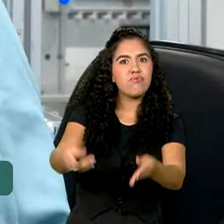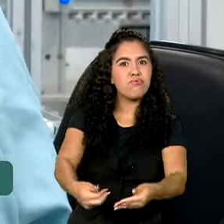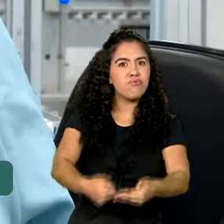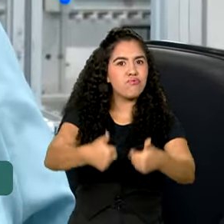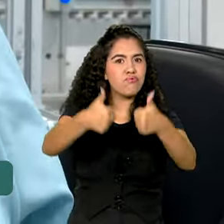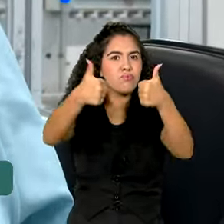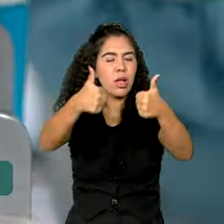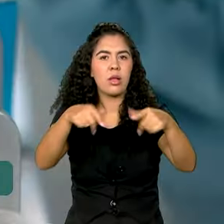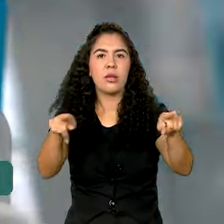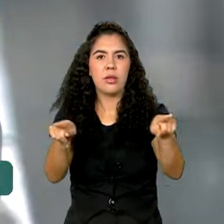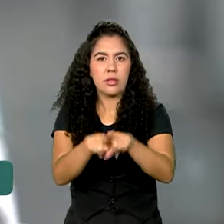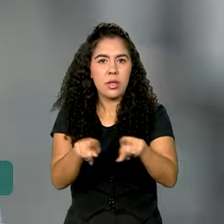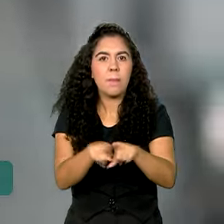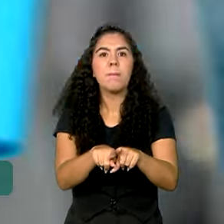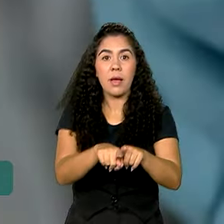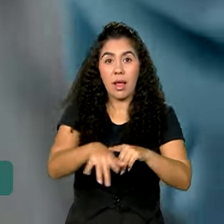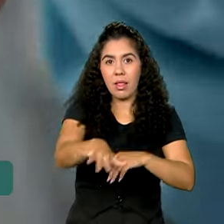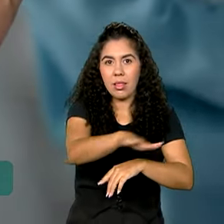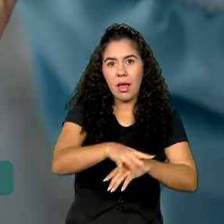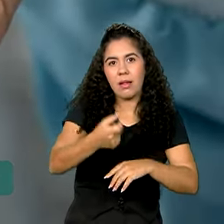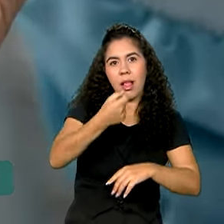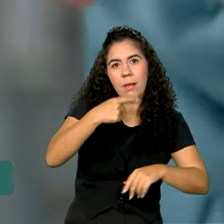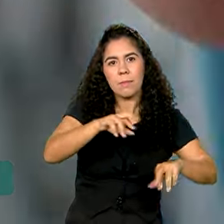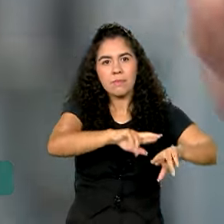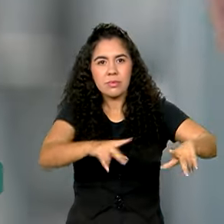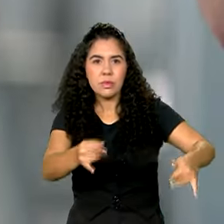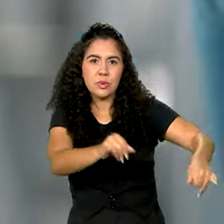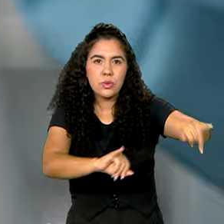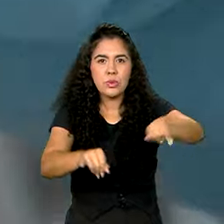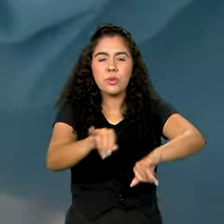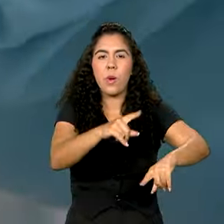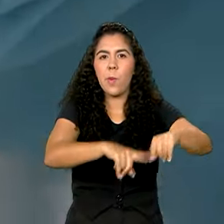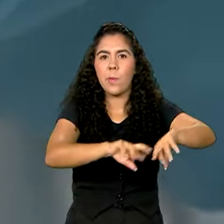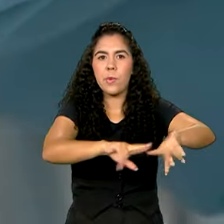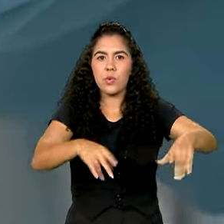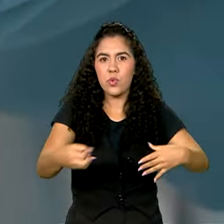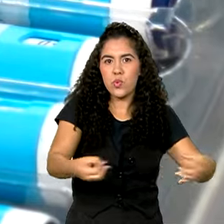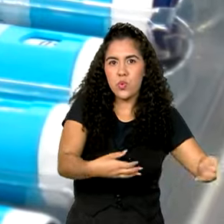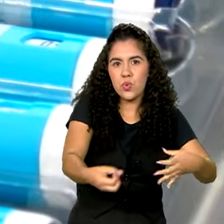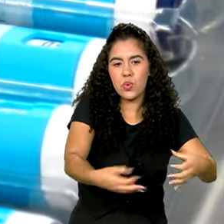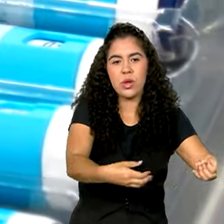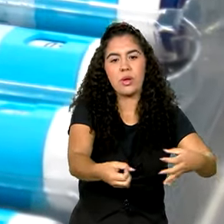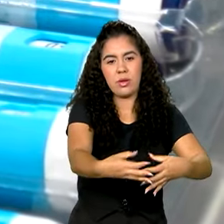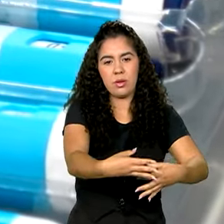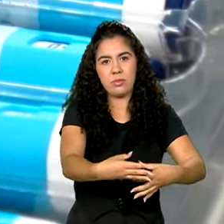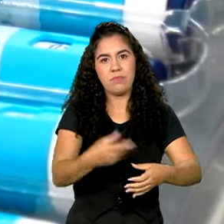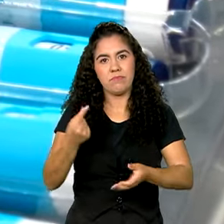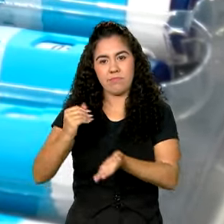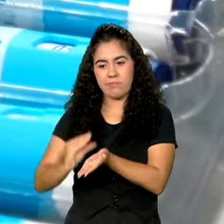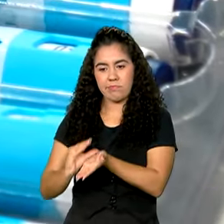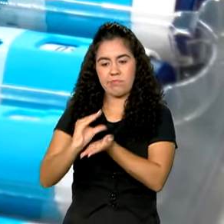de mercado genérico, mas produtos inovadores. Então, esse aporte foi feito pensando no futuro.